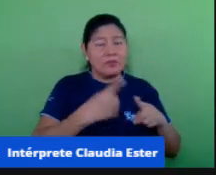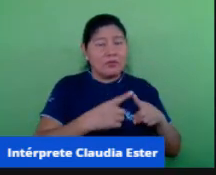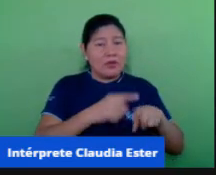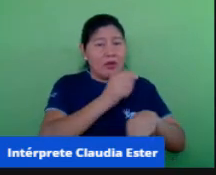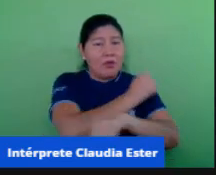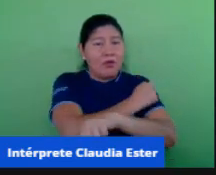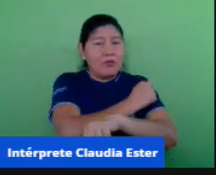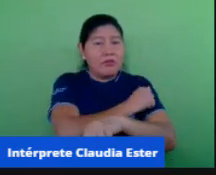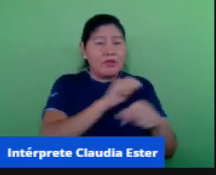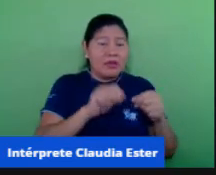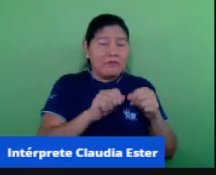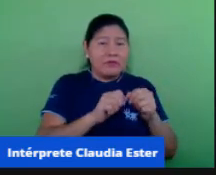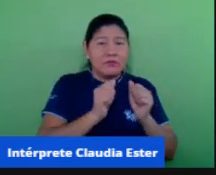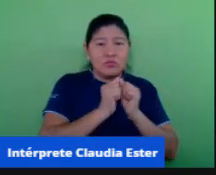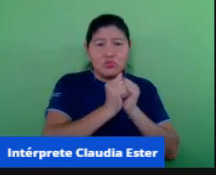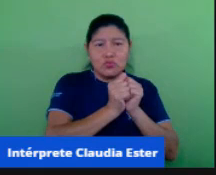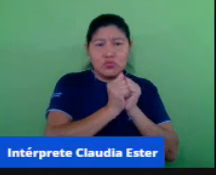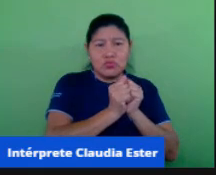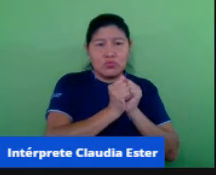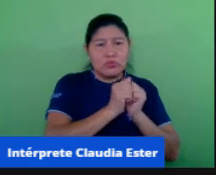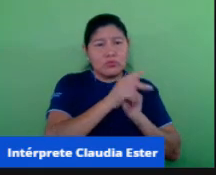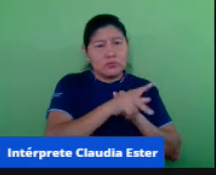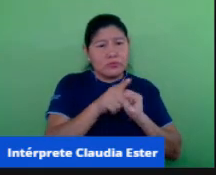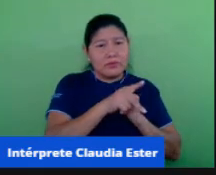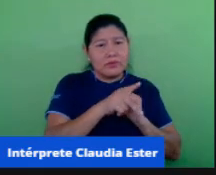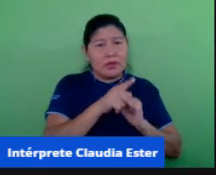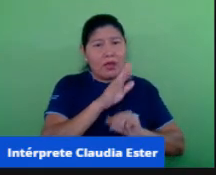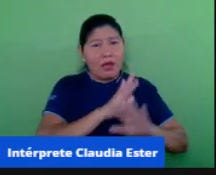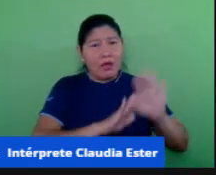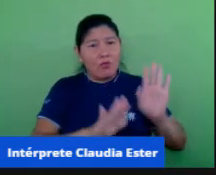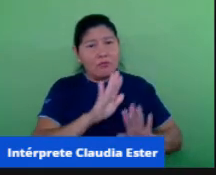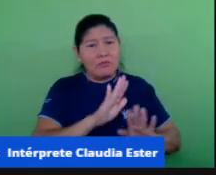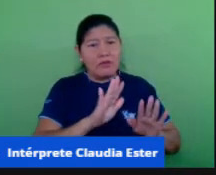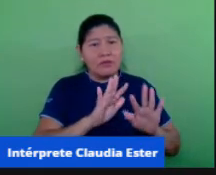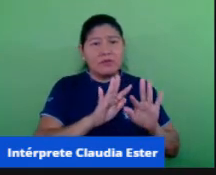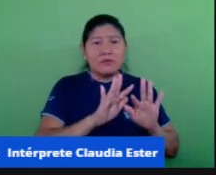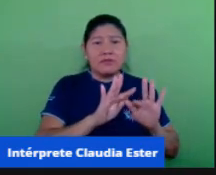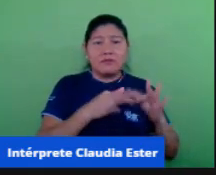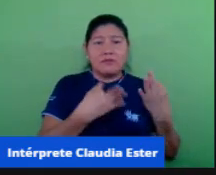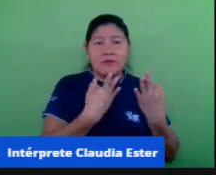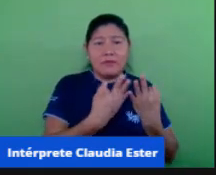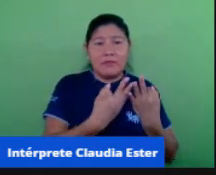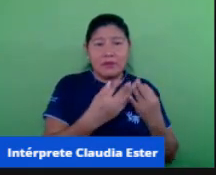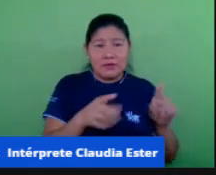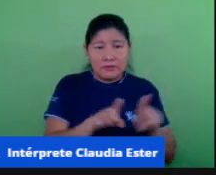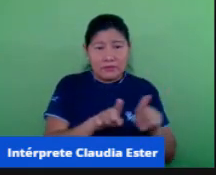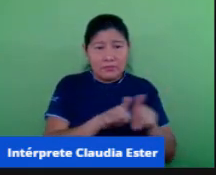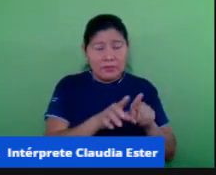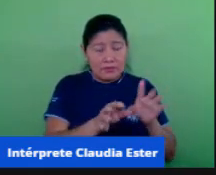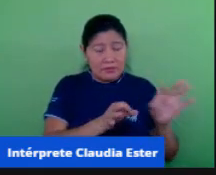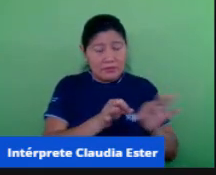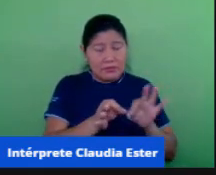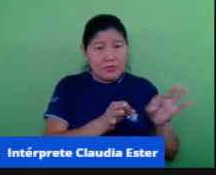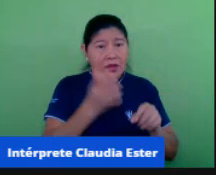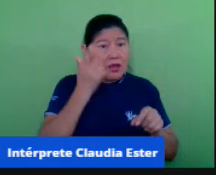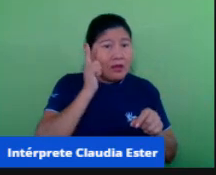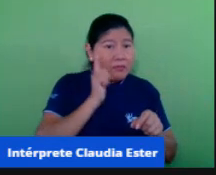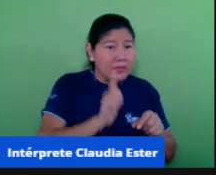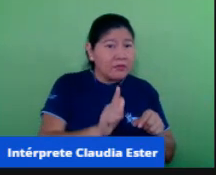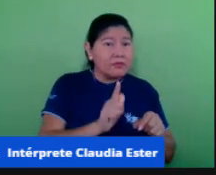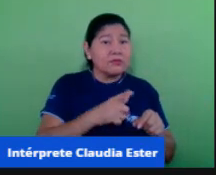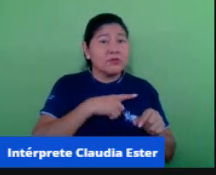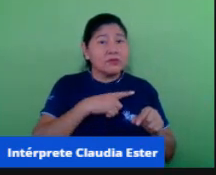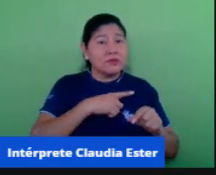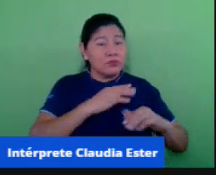atividade ali muitas famílias estão se organizando para que para que consigam ter esse ensino